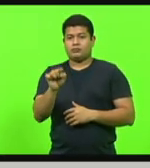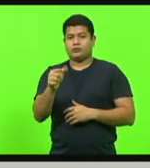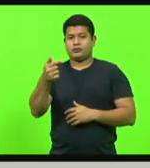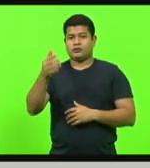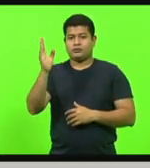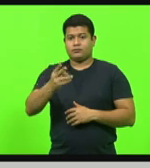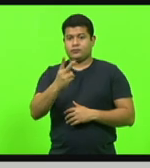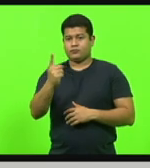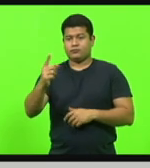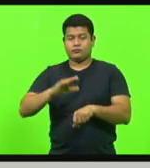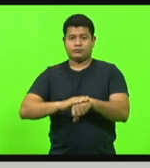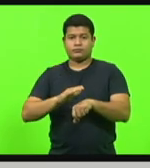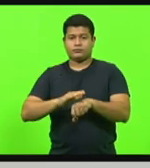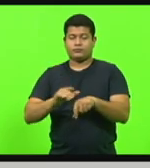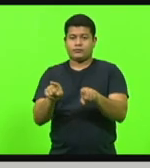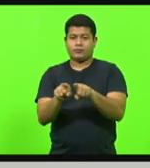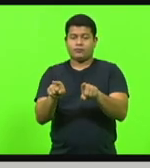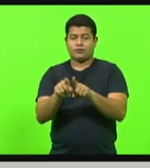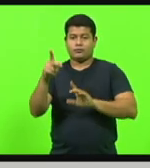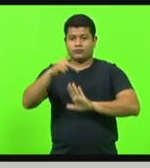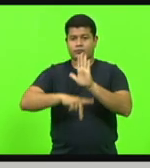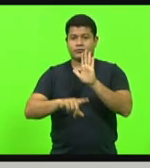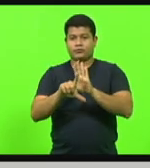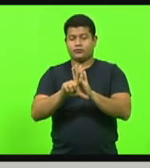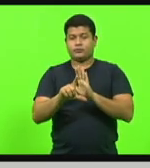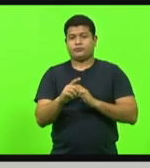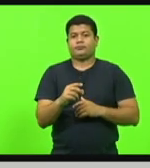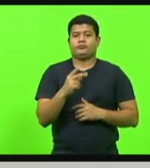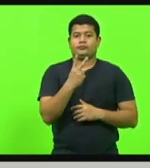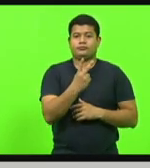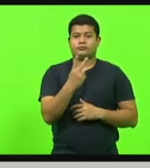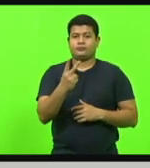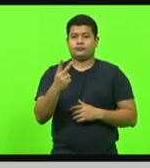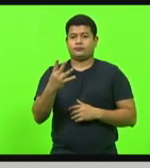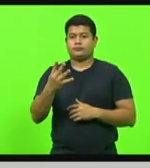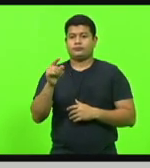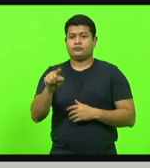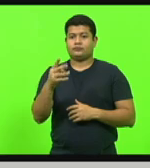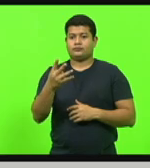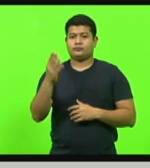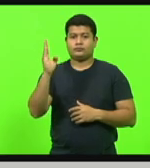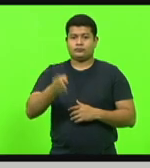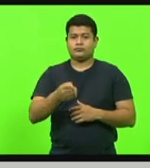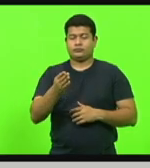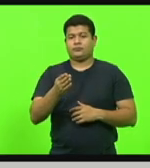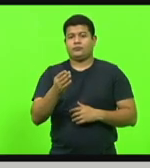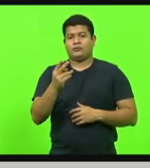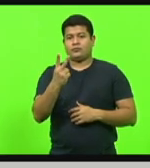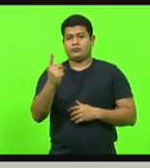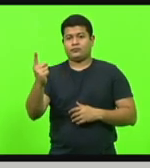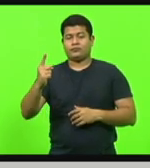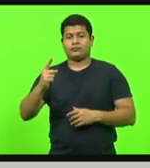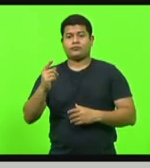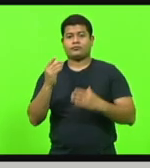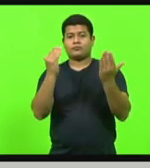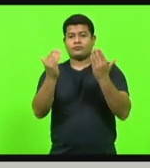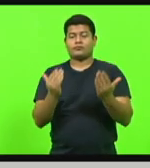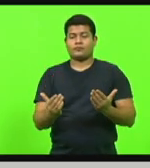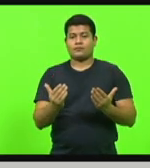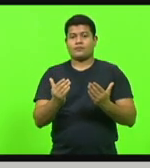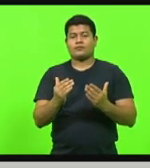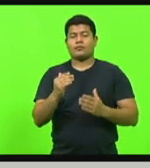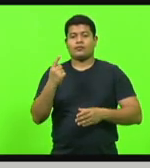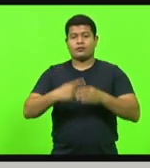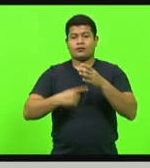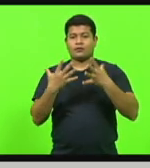e o Projeto de Lei nº 224.4, de 2021, com pareceres favoráveis das comissões de